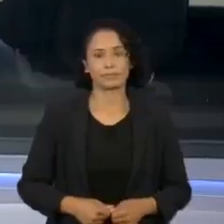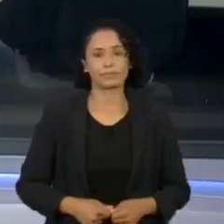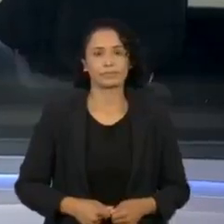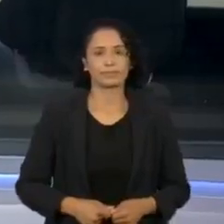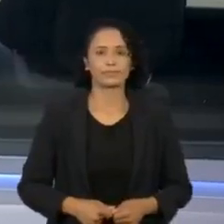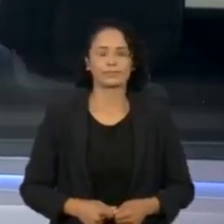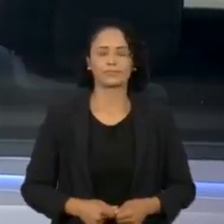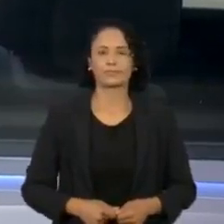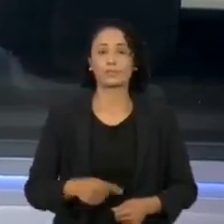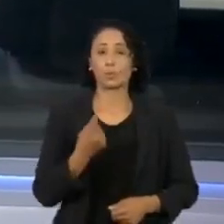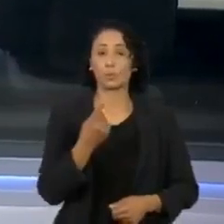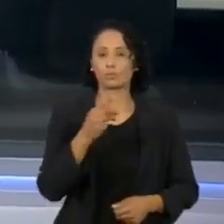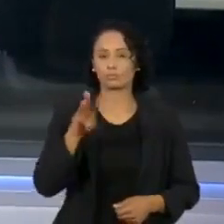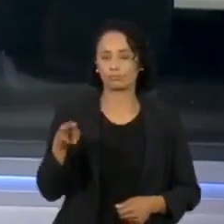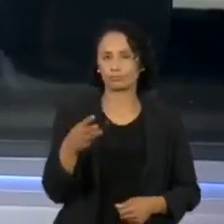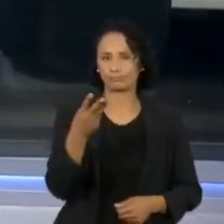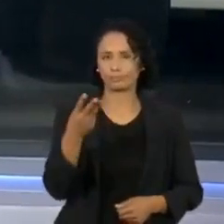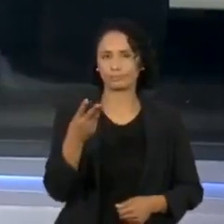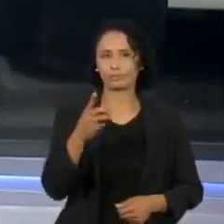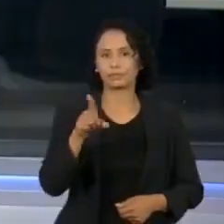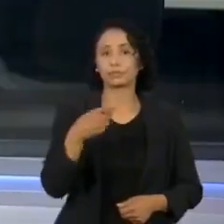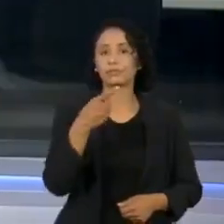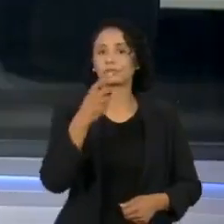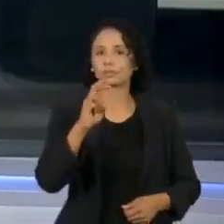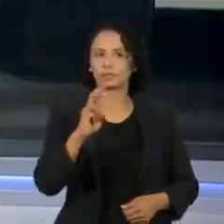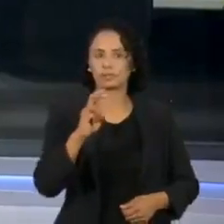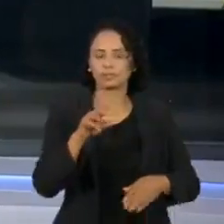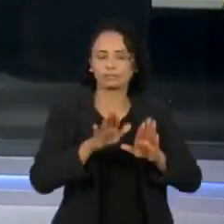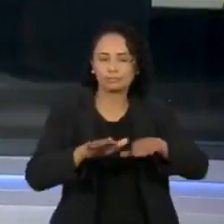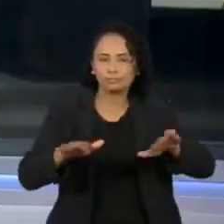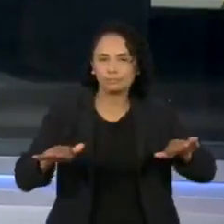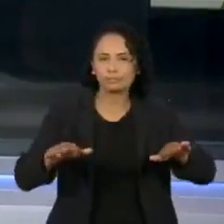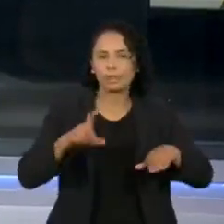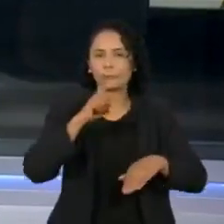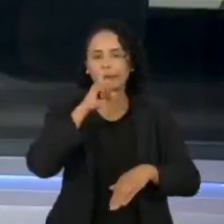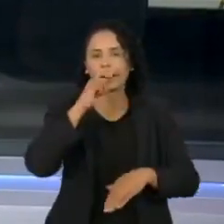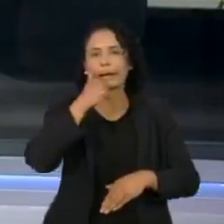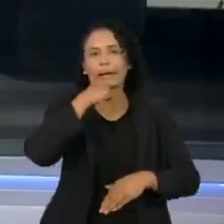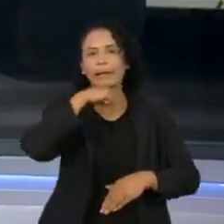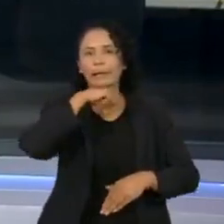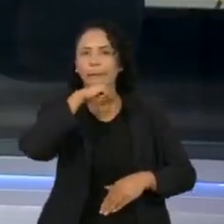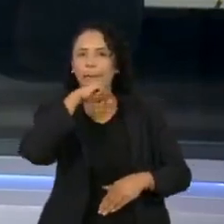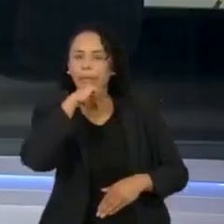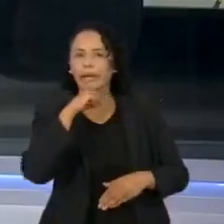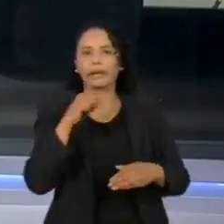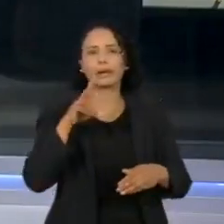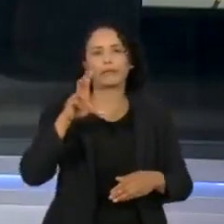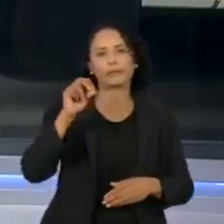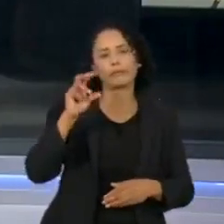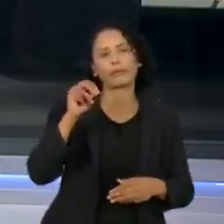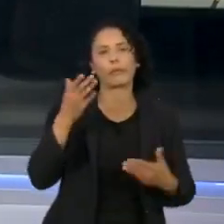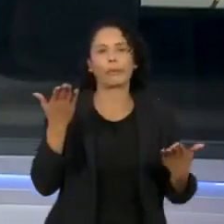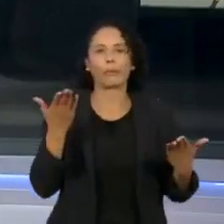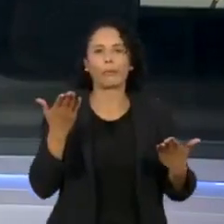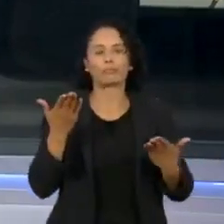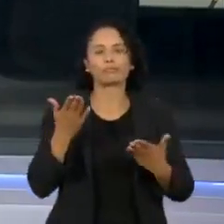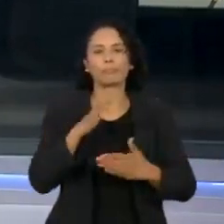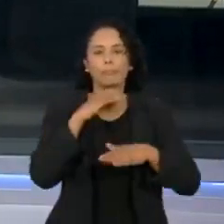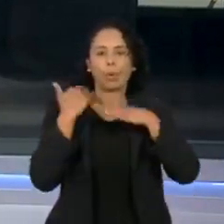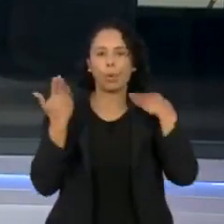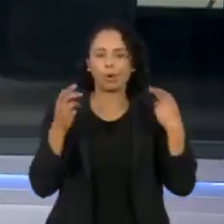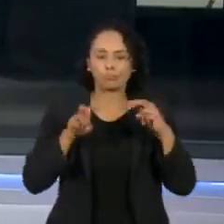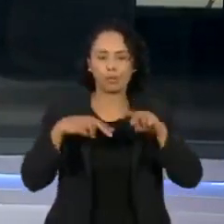Um milhão e meio de crianças perderam pais, avós ou responsáveis por conta da Covid-19. São os chamados